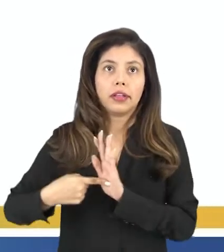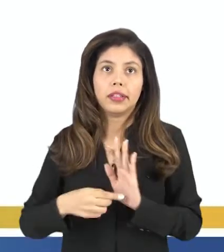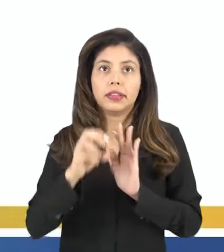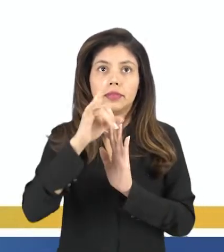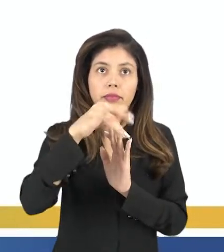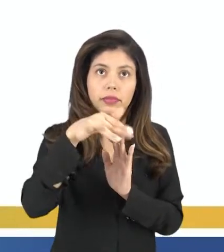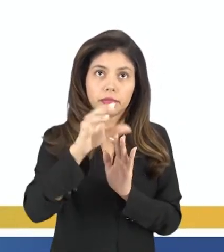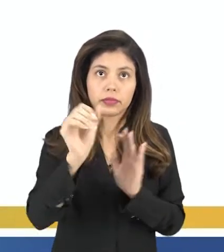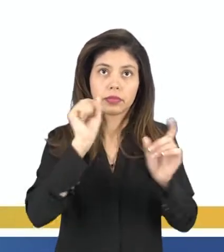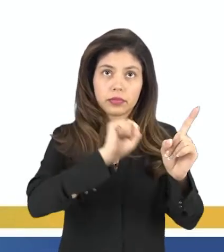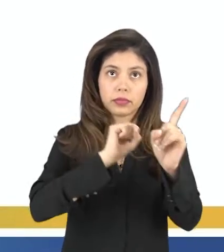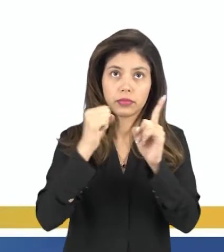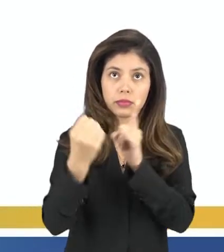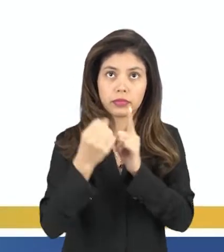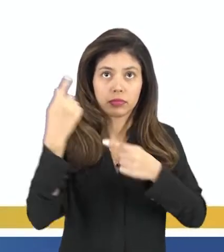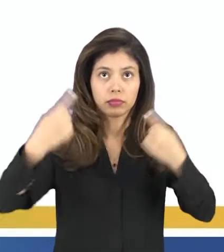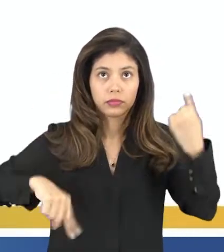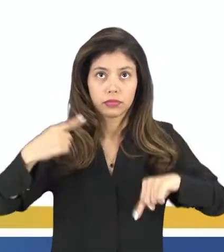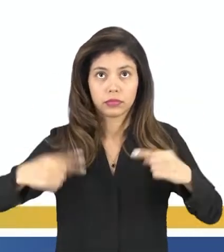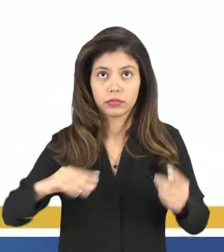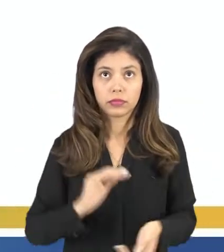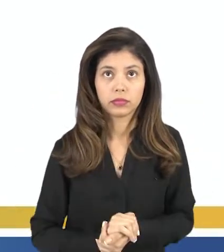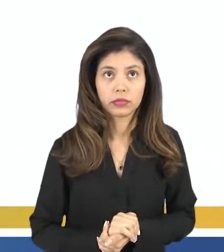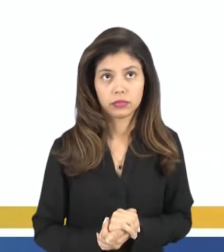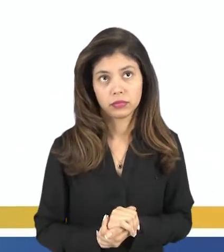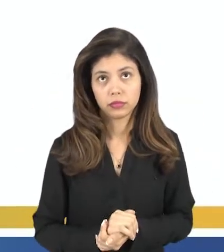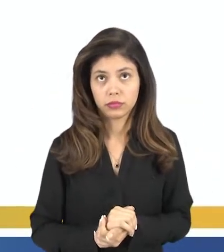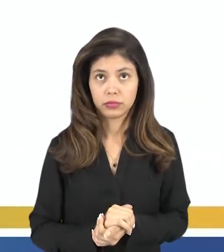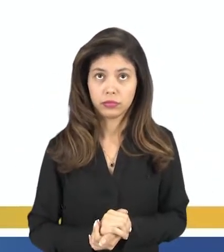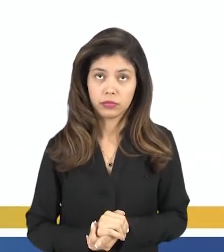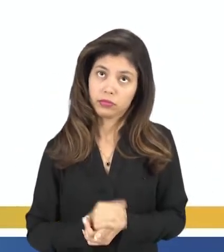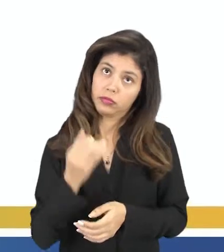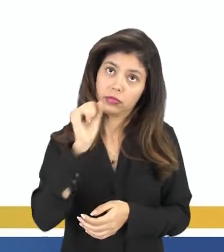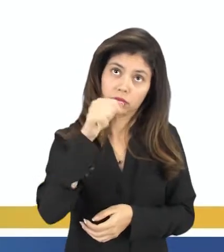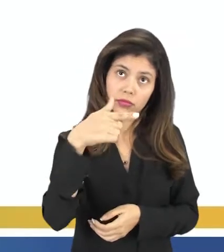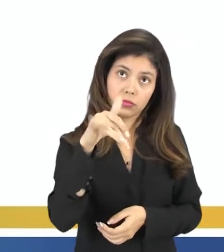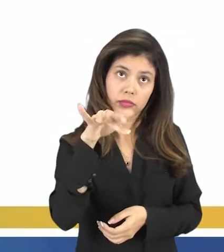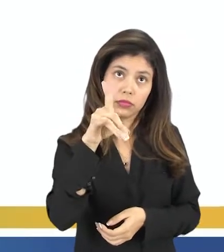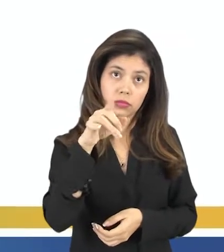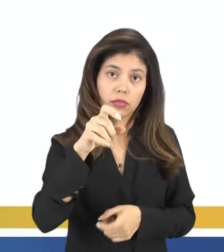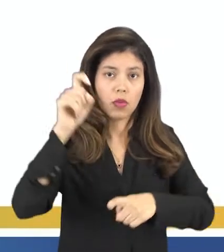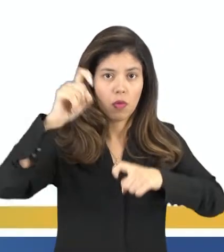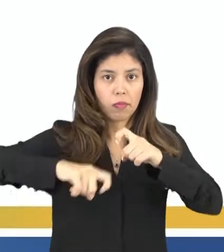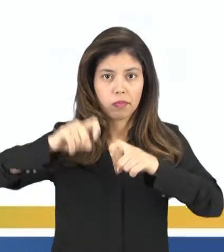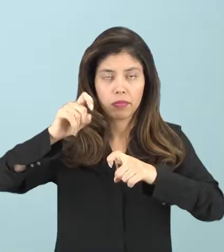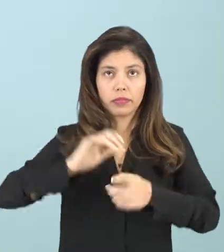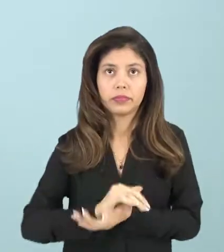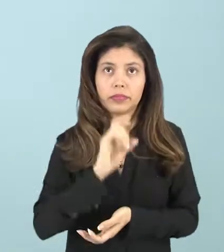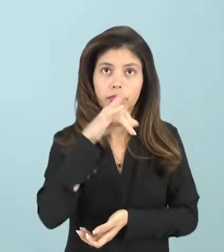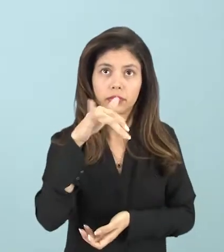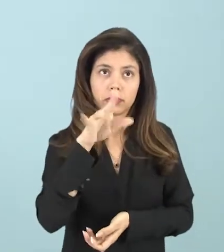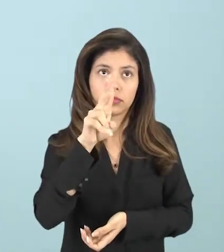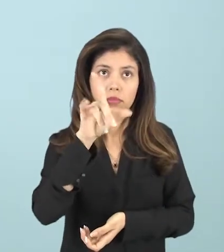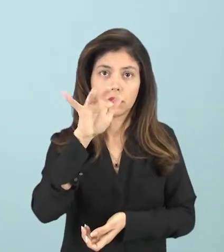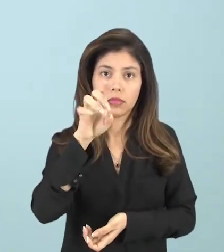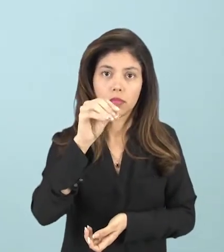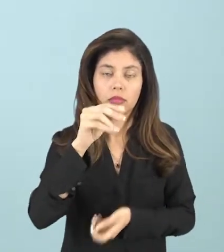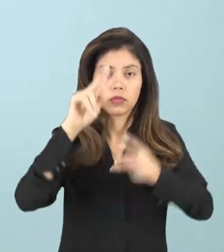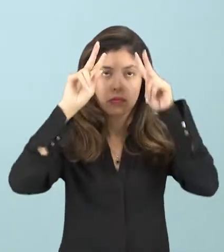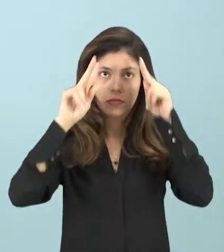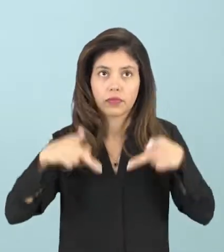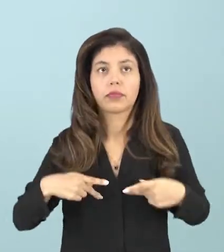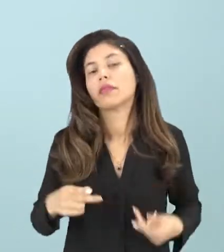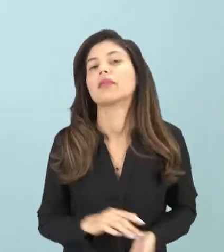à dimensão sociopolítica da sexualidade humana. Então percebam, homens e mulheres, vamos